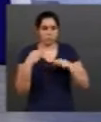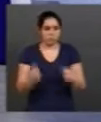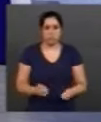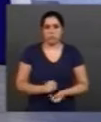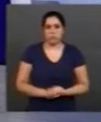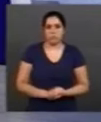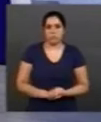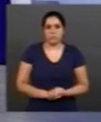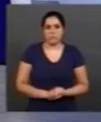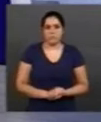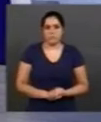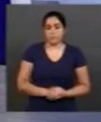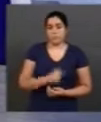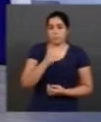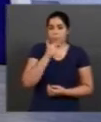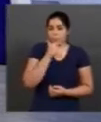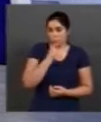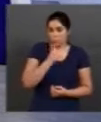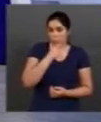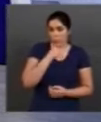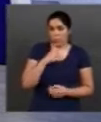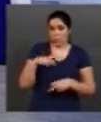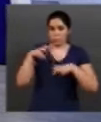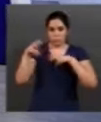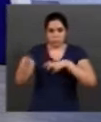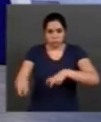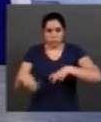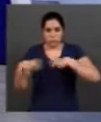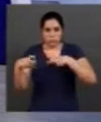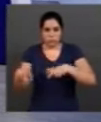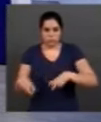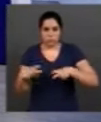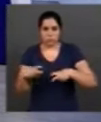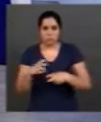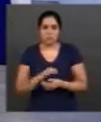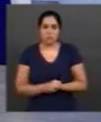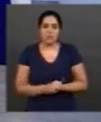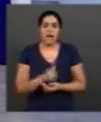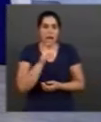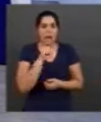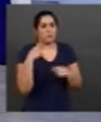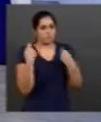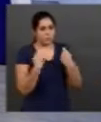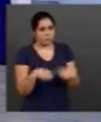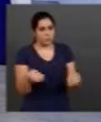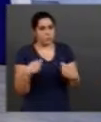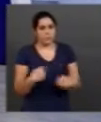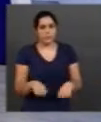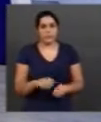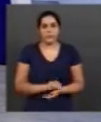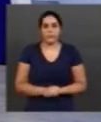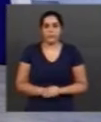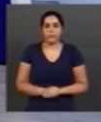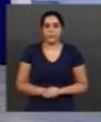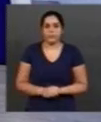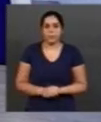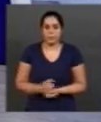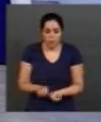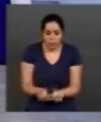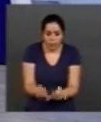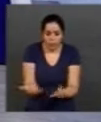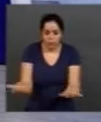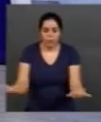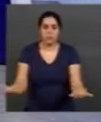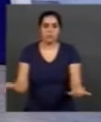campo, Roberto, ele... A água é fundamental, principalmente para ele, na produção de alimentos, de